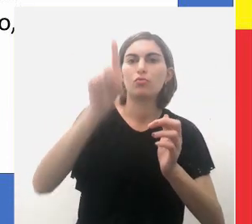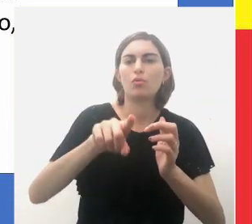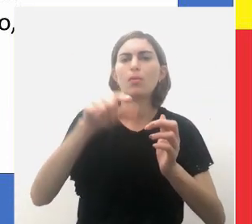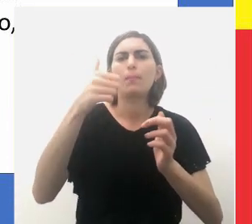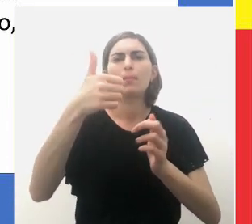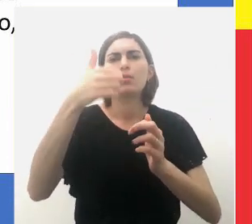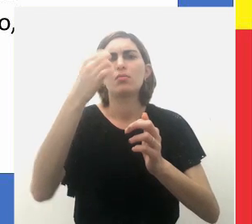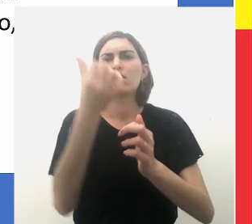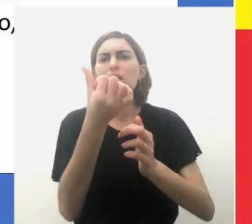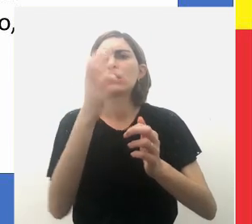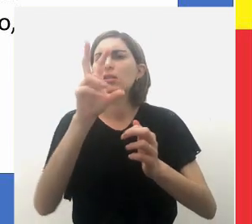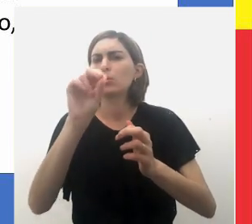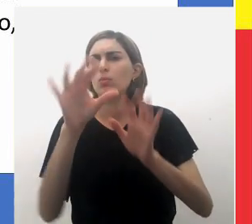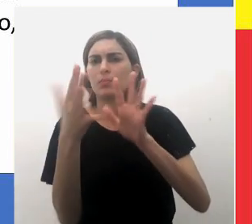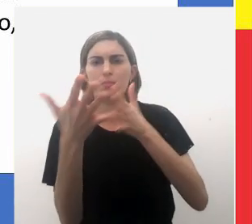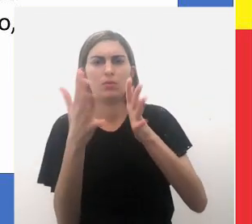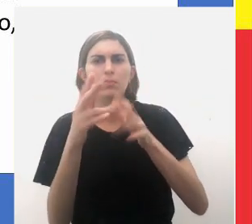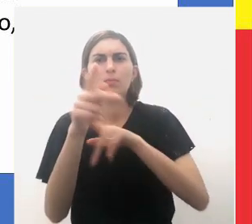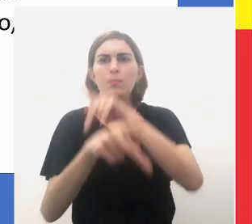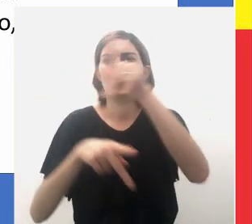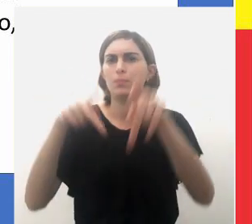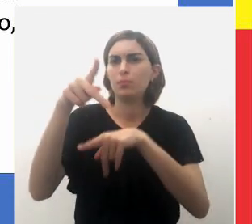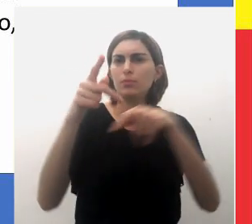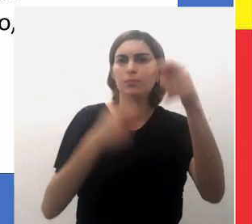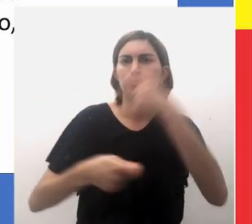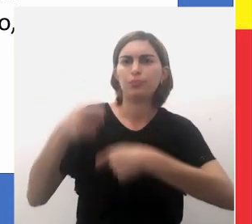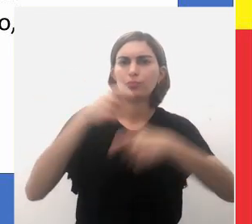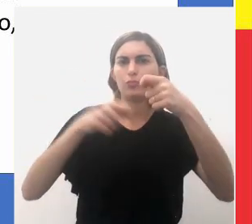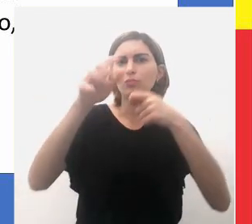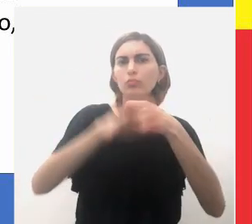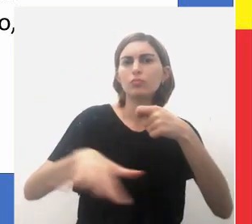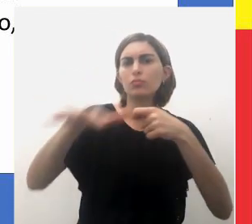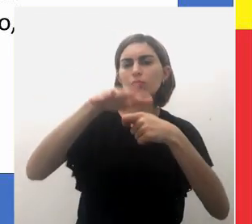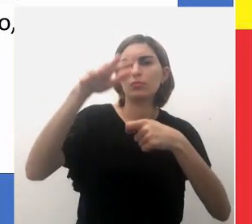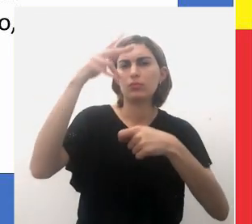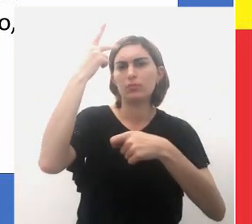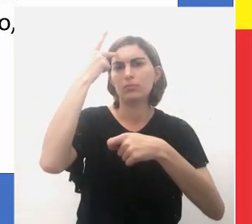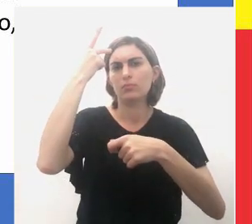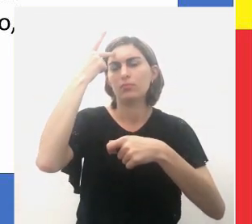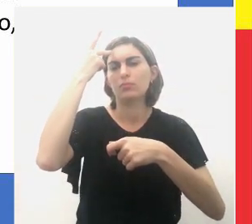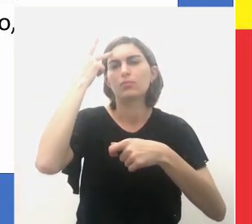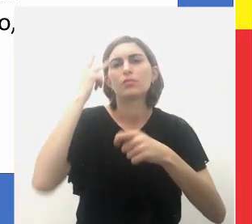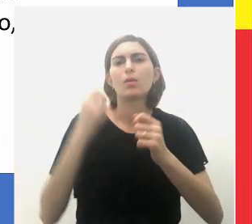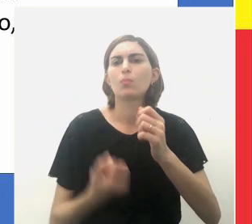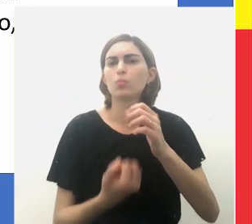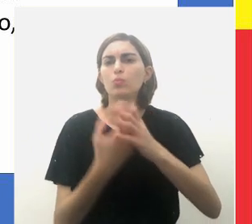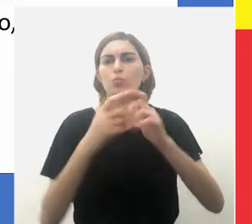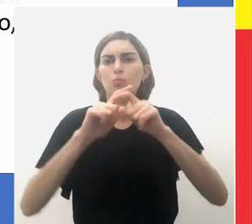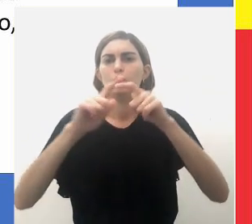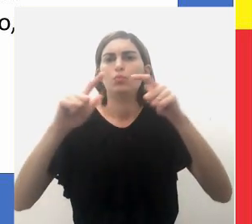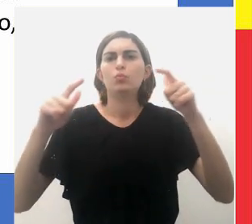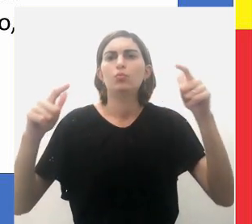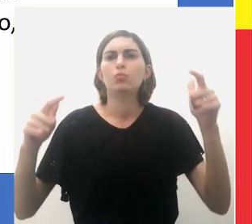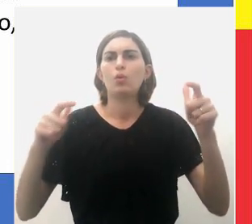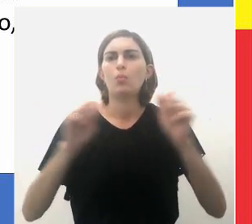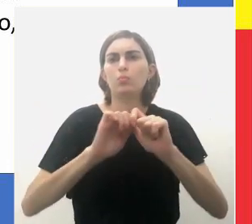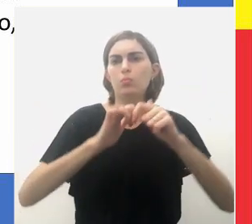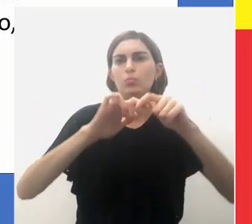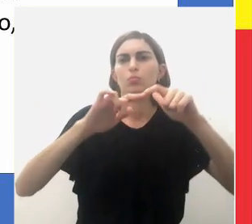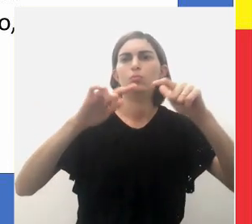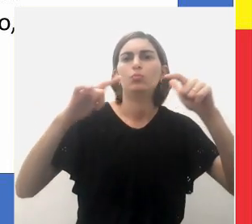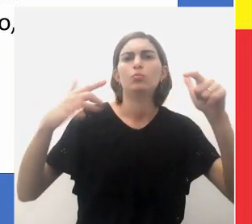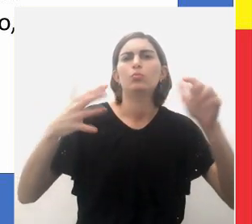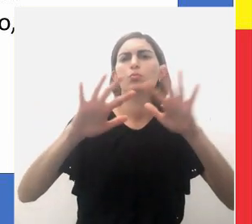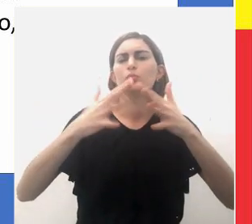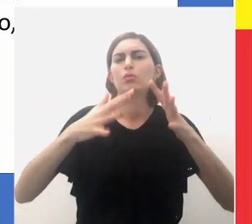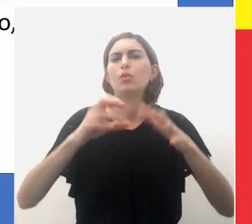Na década de 1650, a população administrada da região paulista atingiu suas maiores